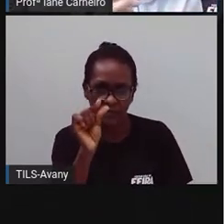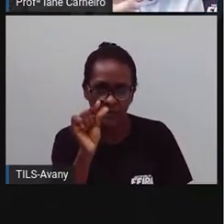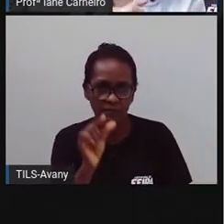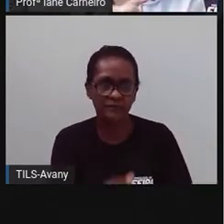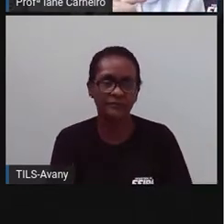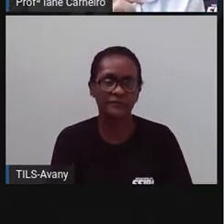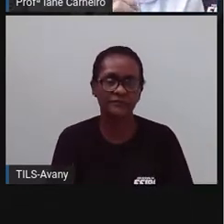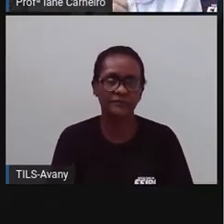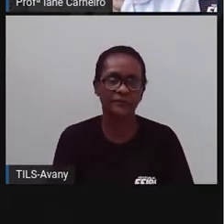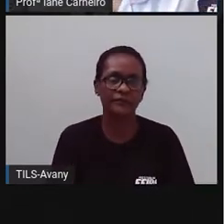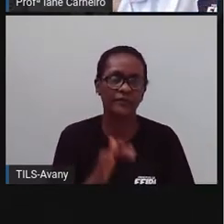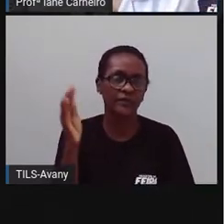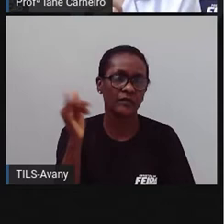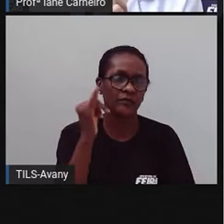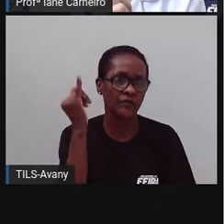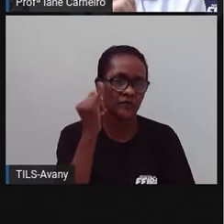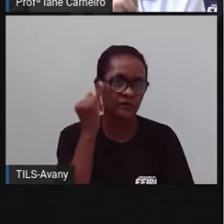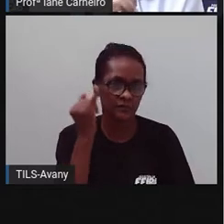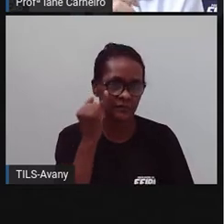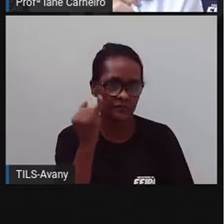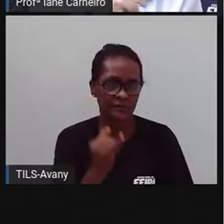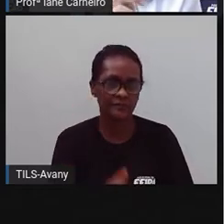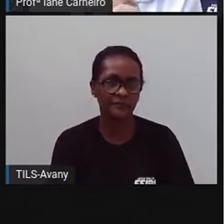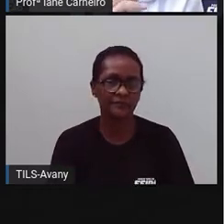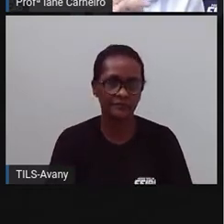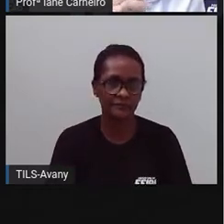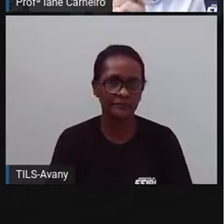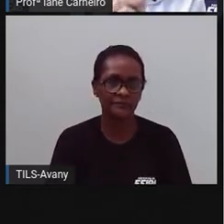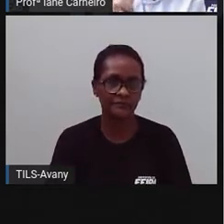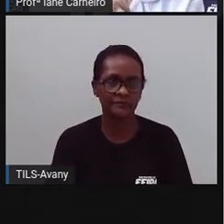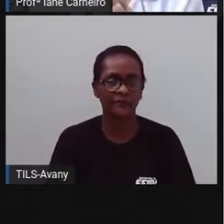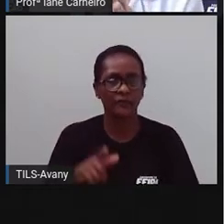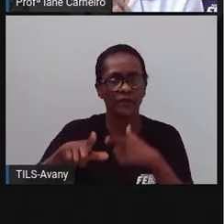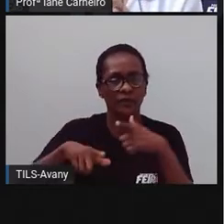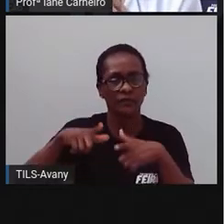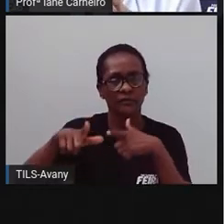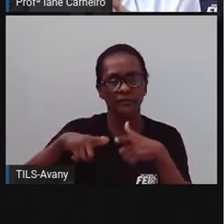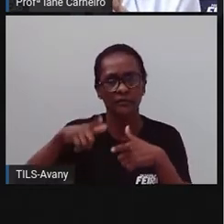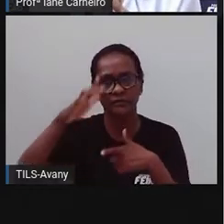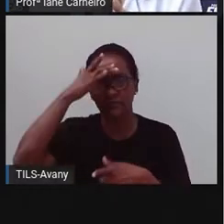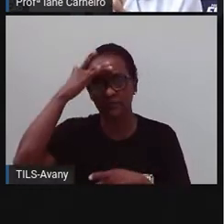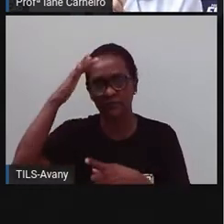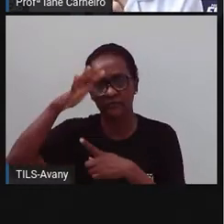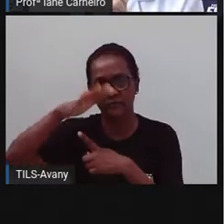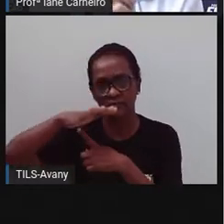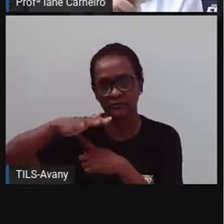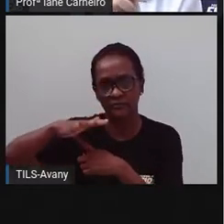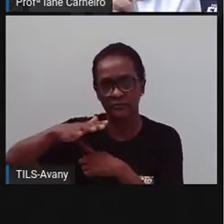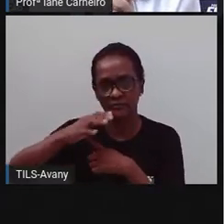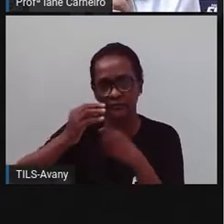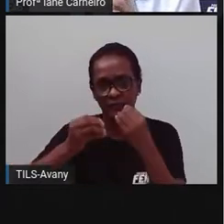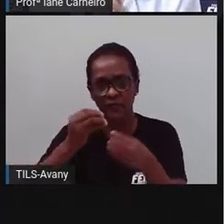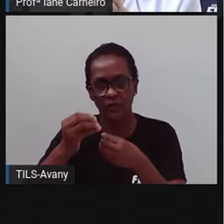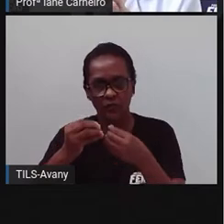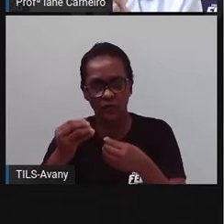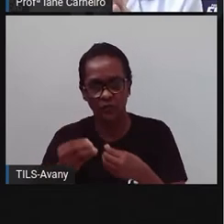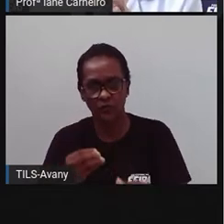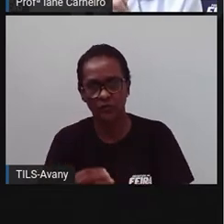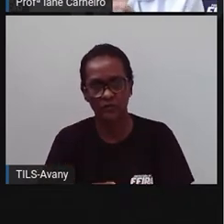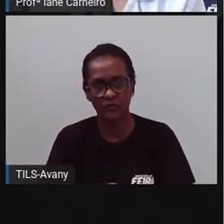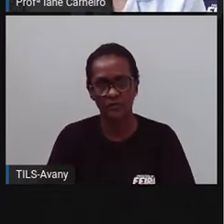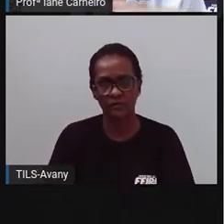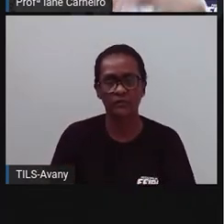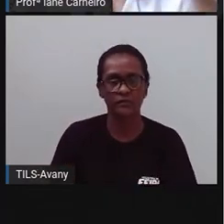sempre presente, né? Em nossas ruas. Então, o trabalho do feirante, o trabalho do comerciante, do ambulante, é um